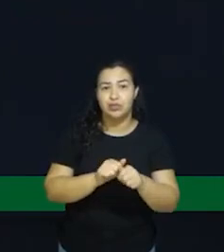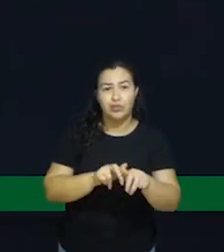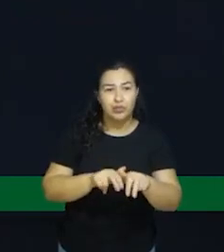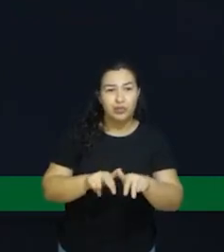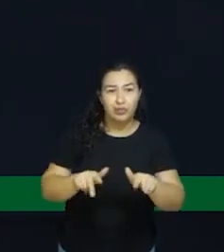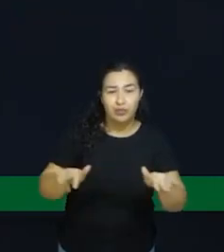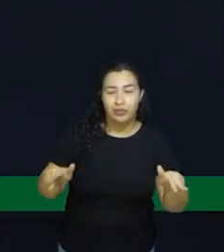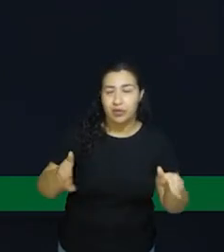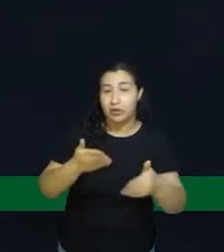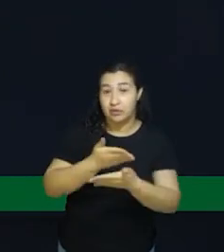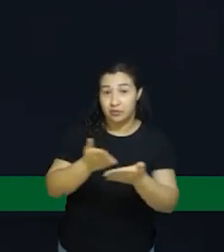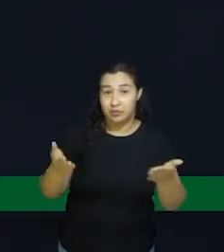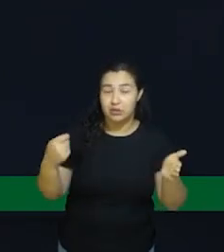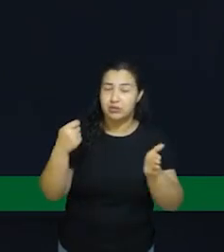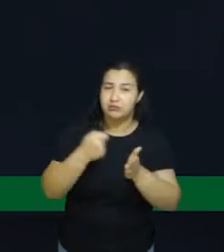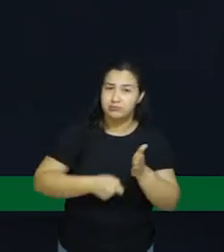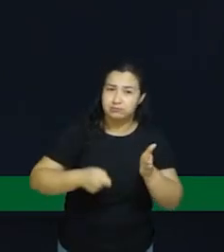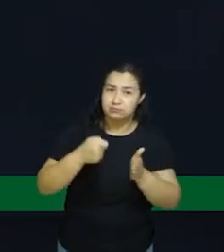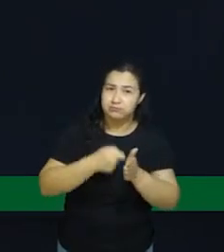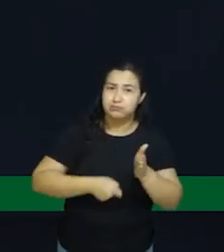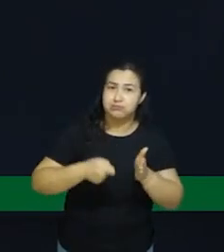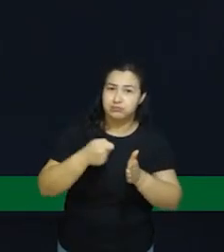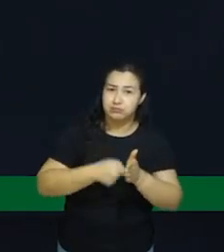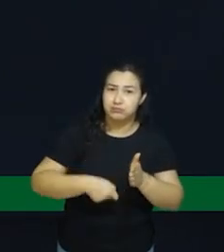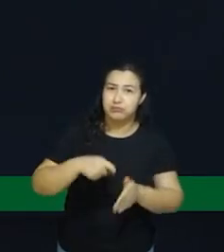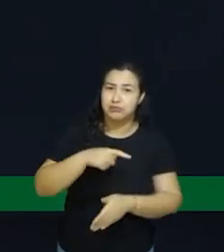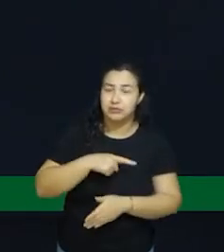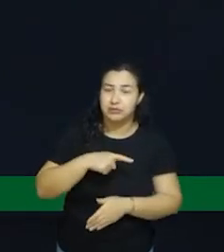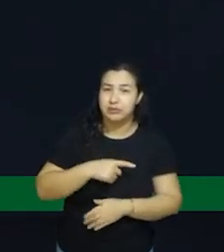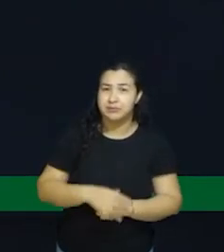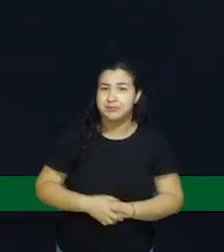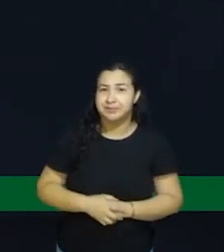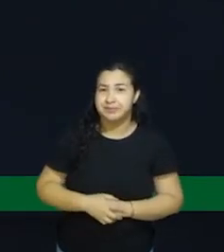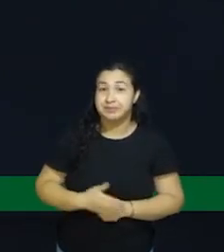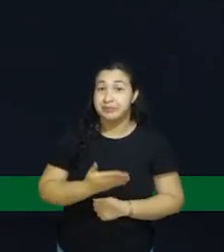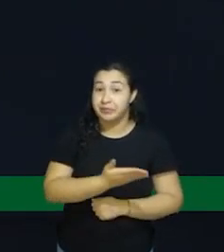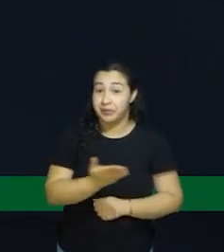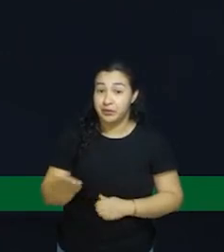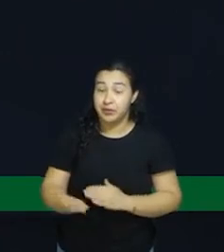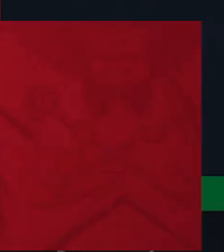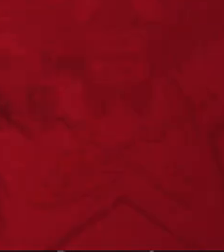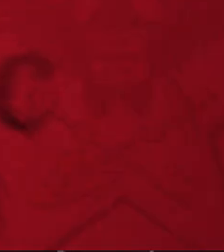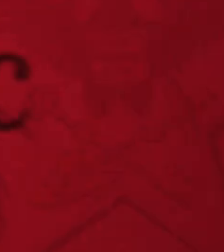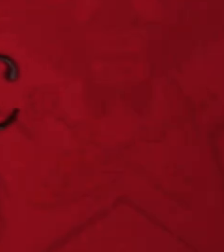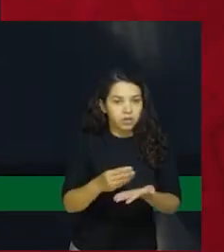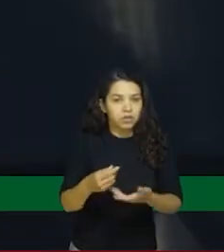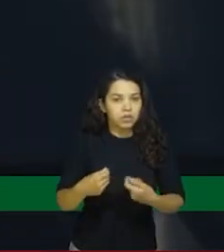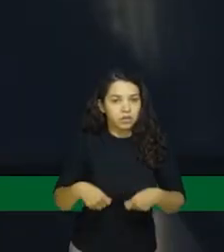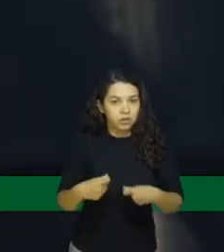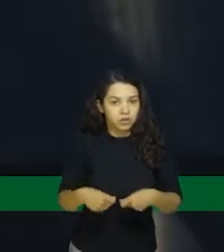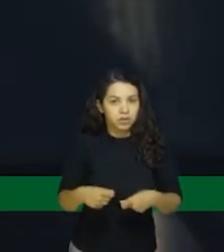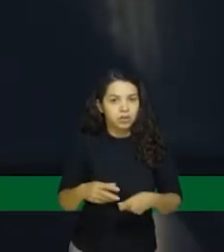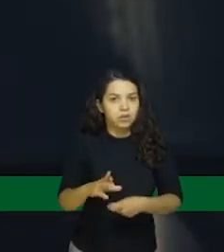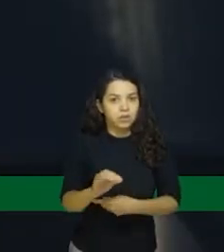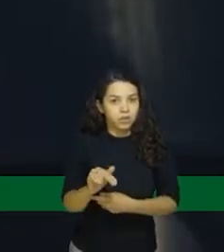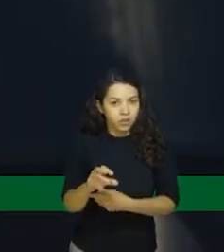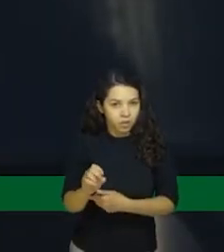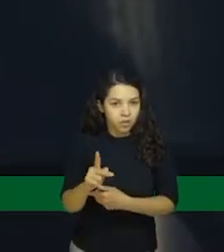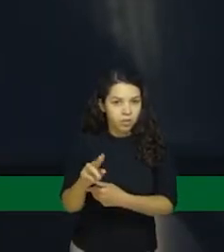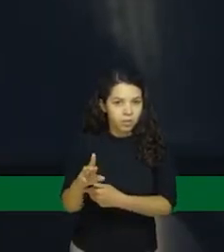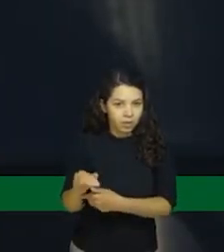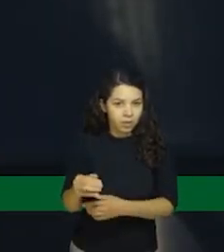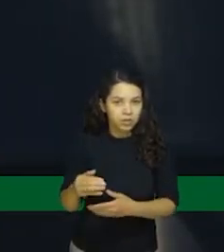lutando por nós e nos auxiliando nos melhores momentos. Em seguida, Tiago